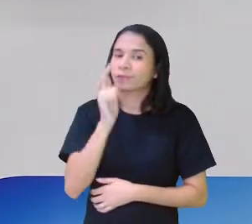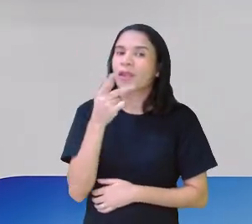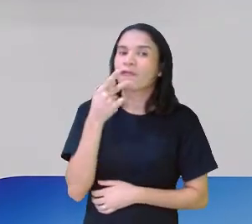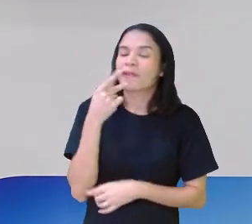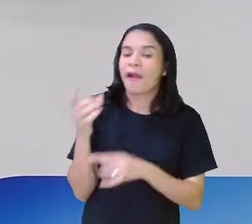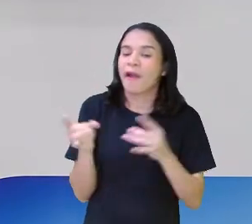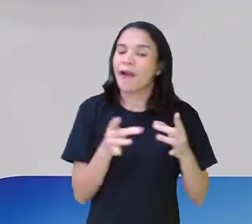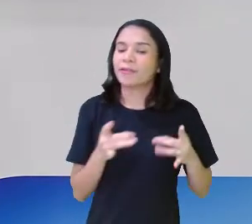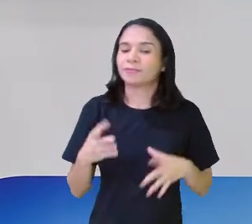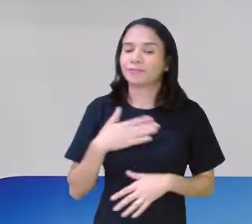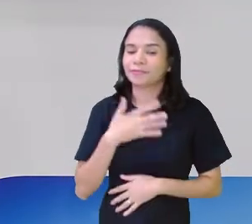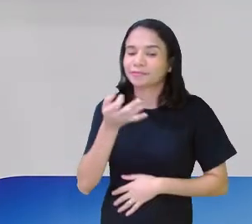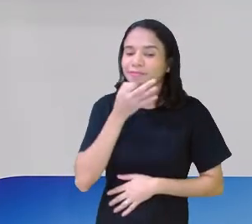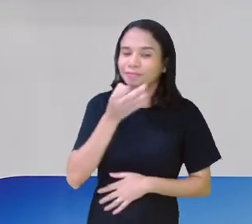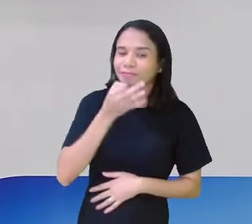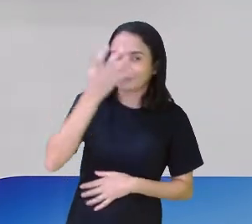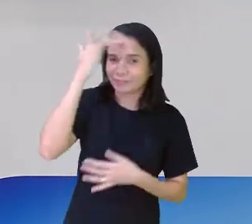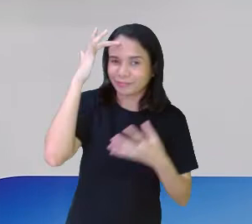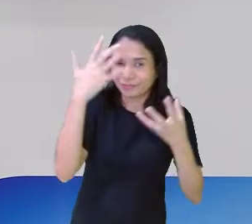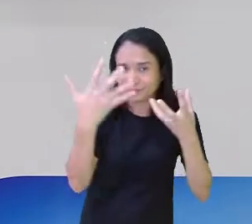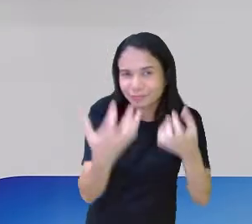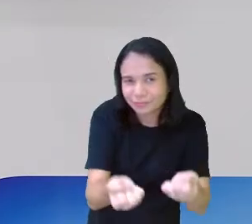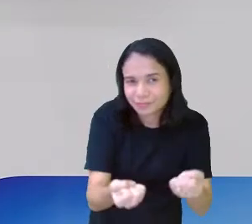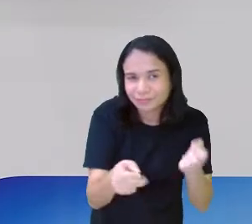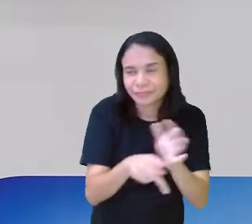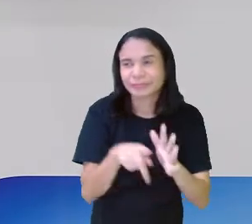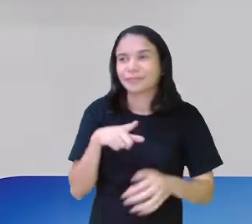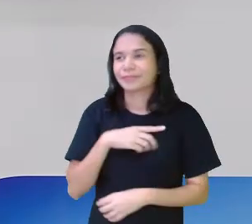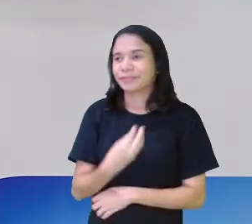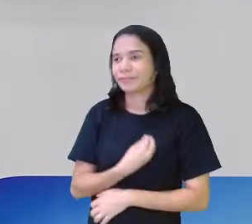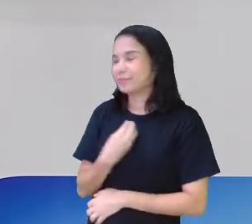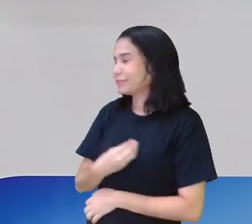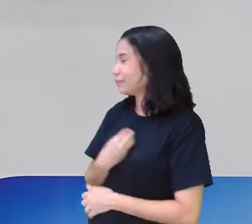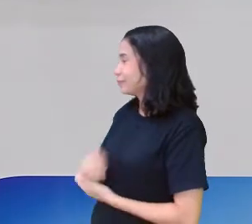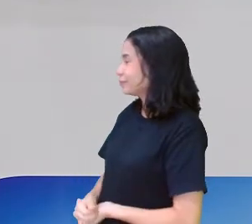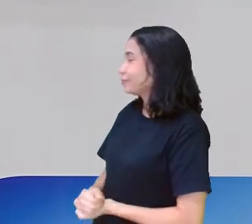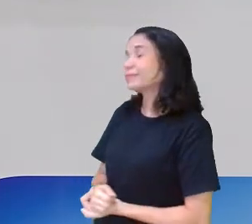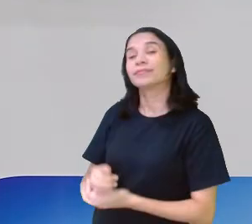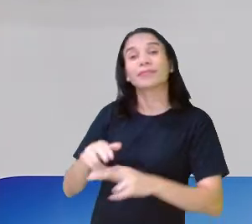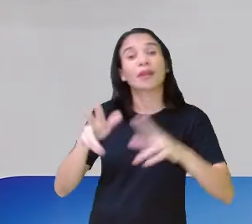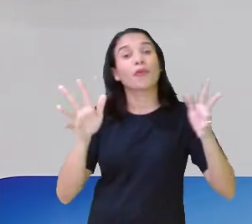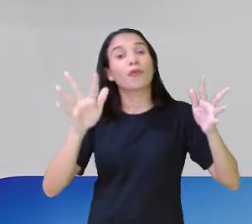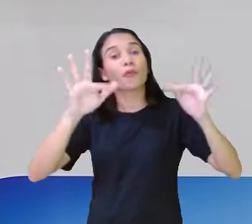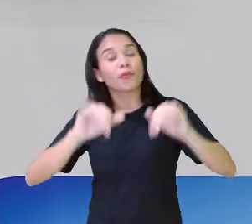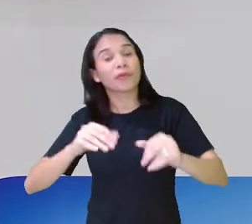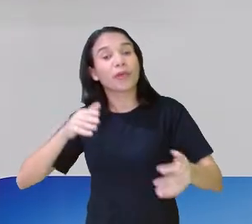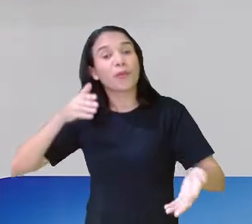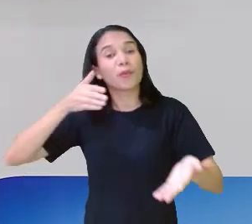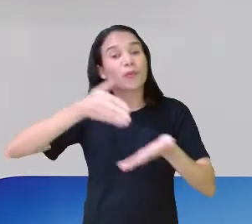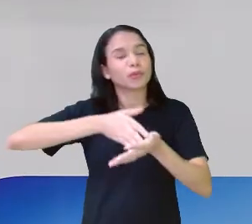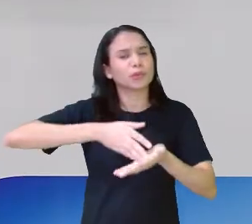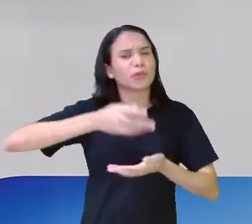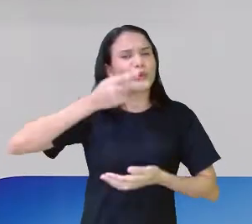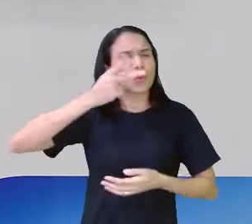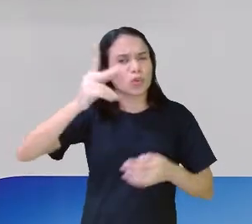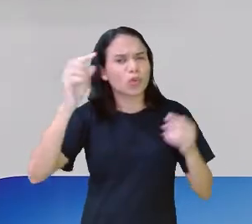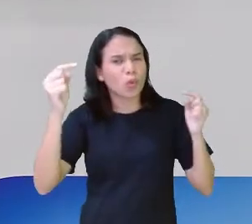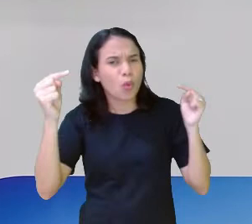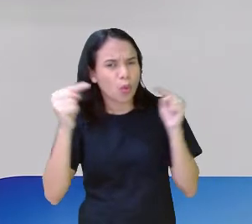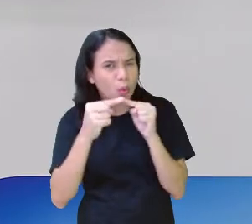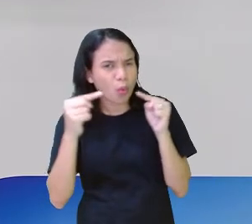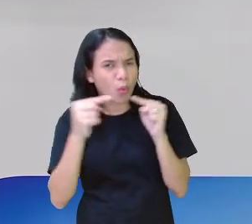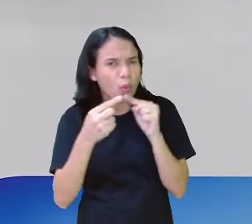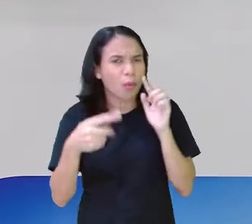aí, Vender seu peixe, para poder convencer o outro do seu pensamento. E, por fim, você concorda